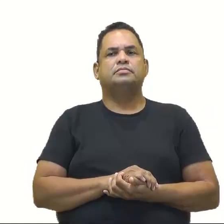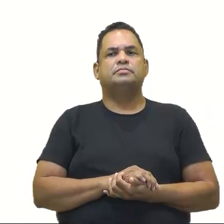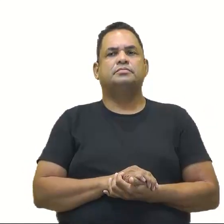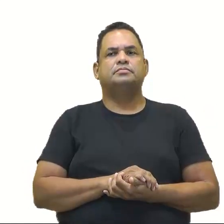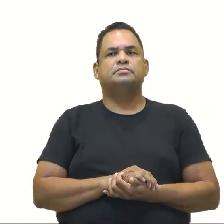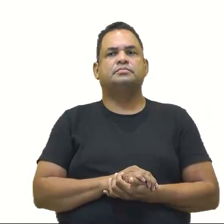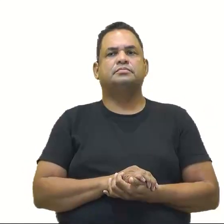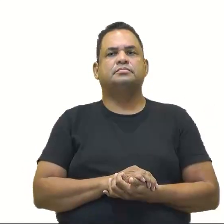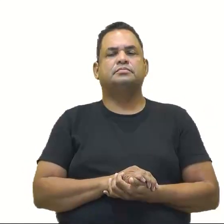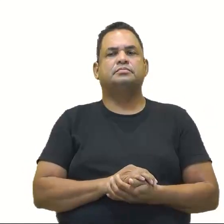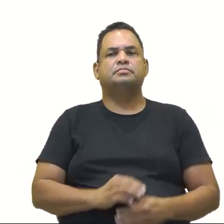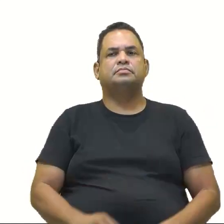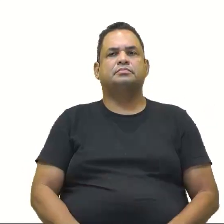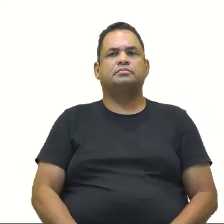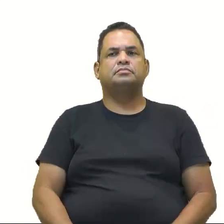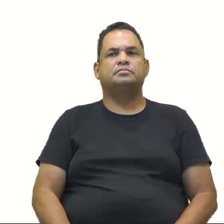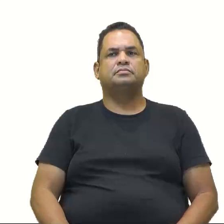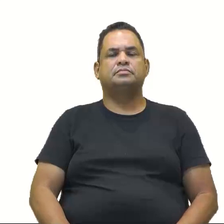Uhum.